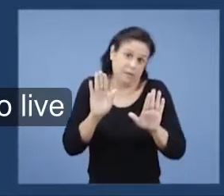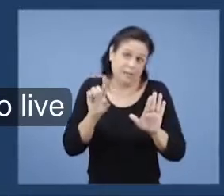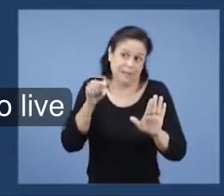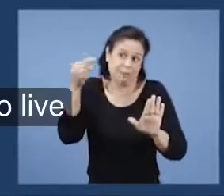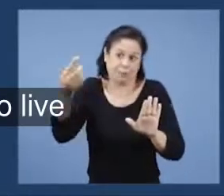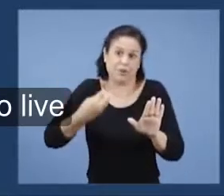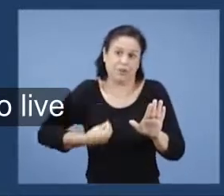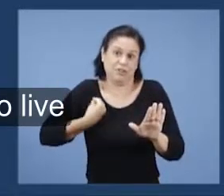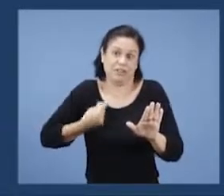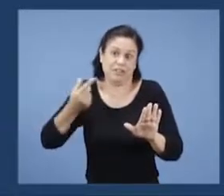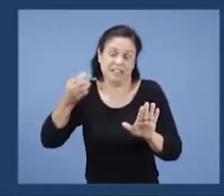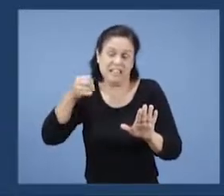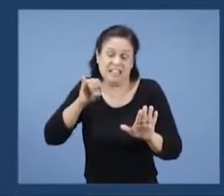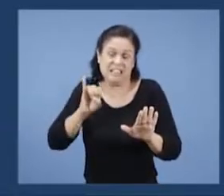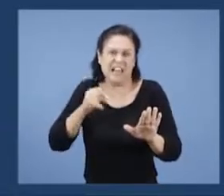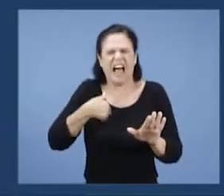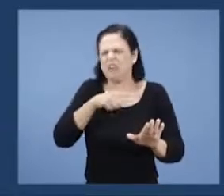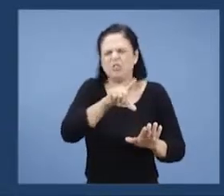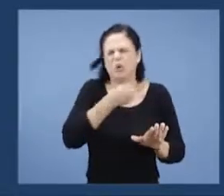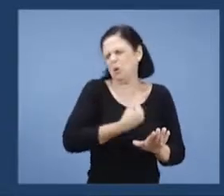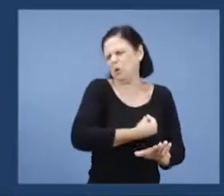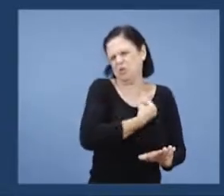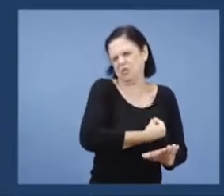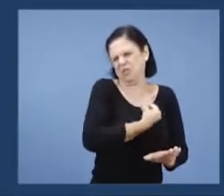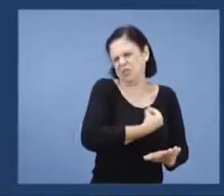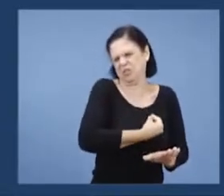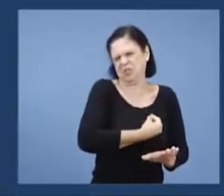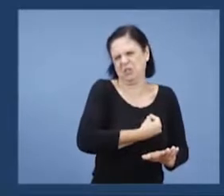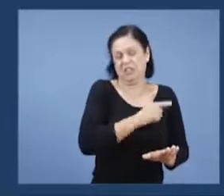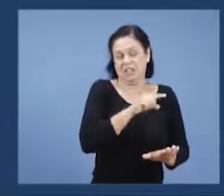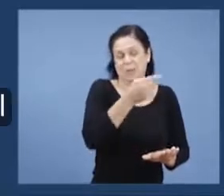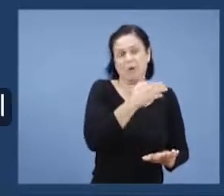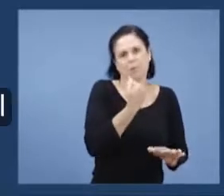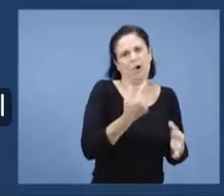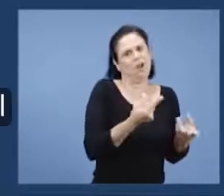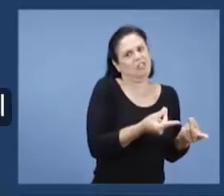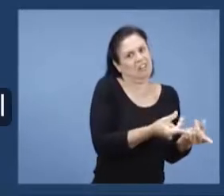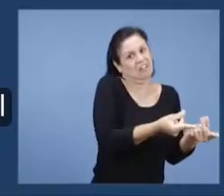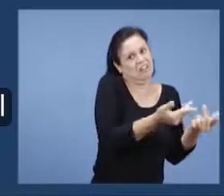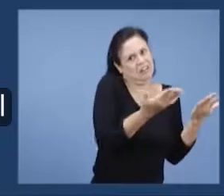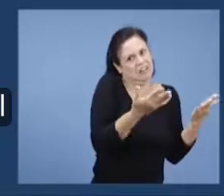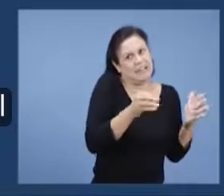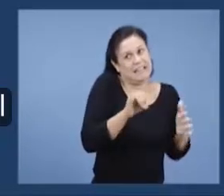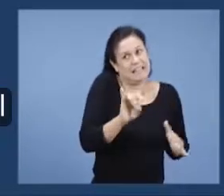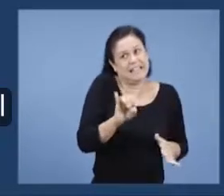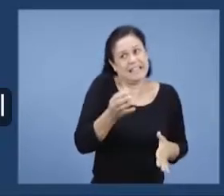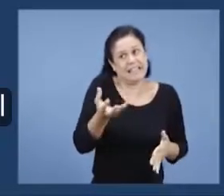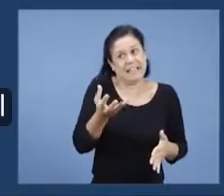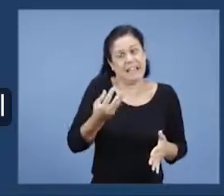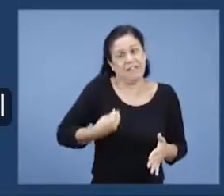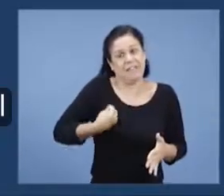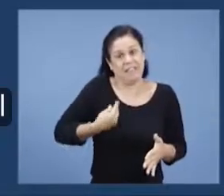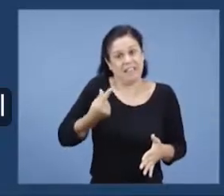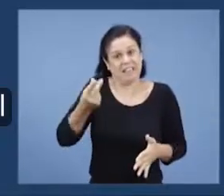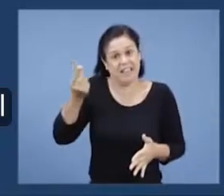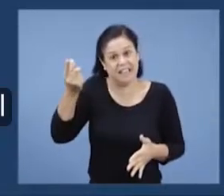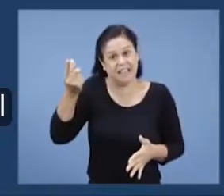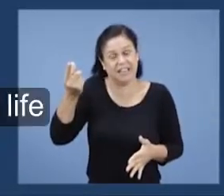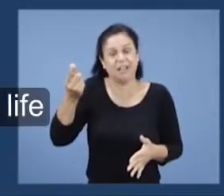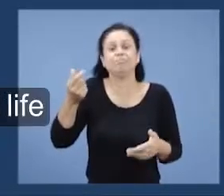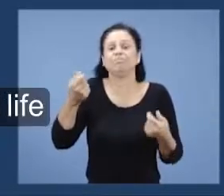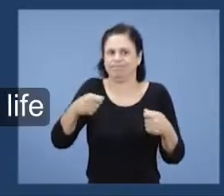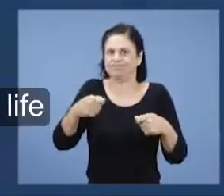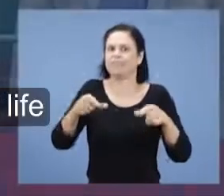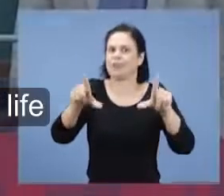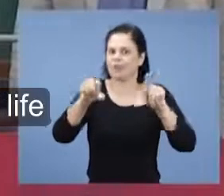Se ela queria viver, ela tinha a morte eterna lá na frente. Se ela quisesse viver, essa vida, a vida